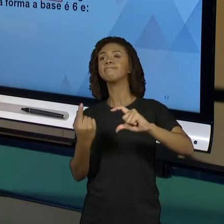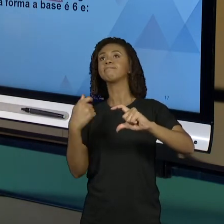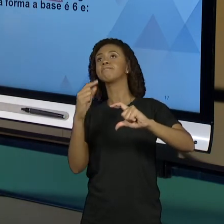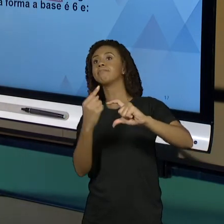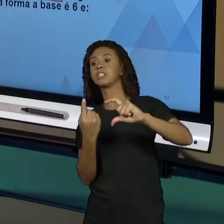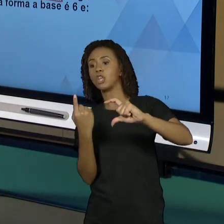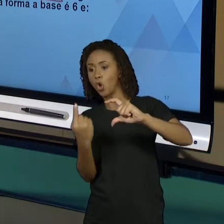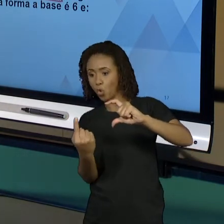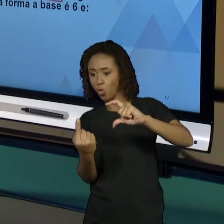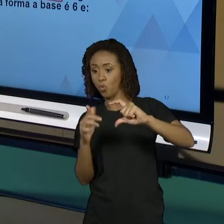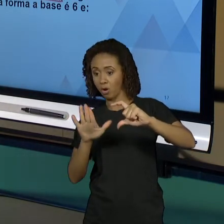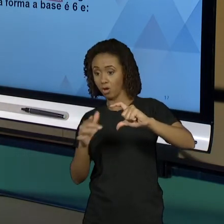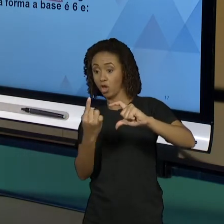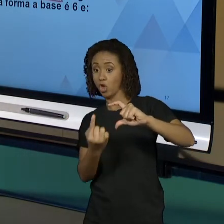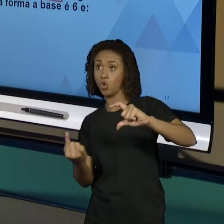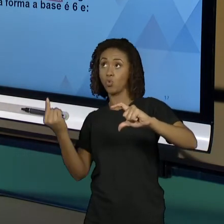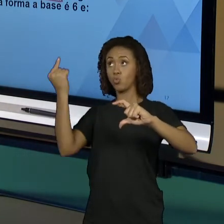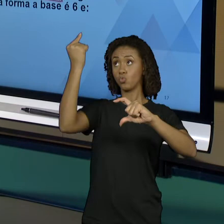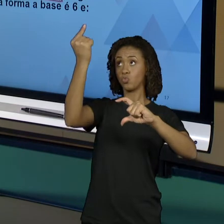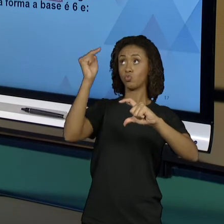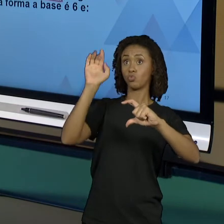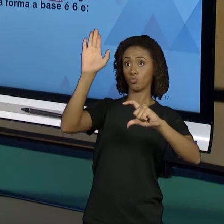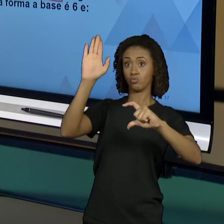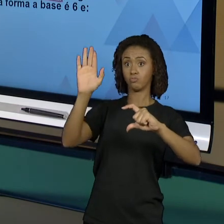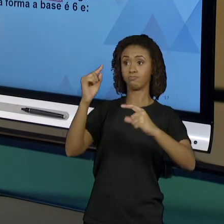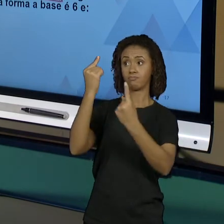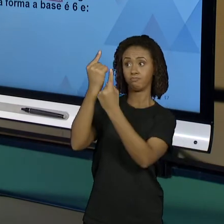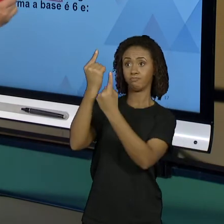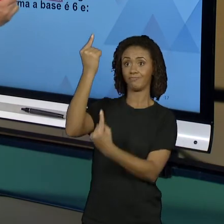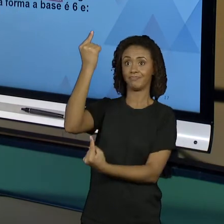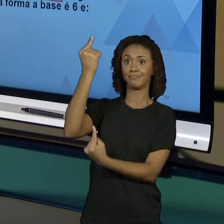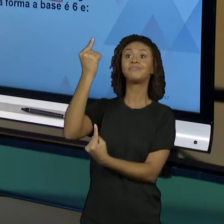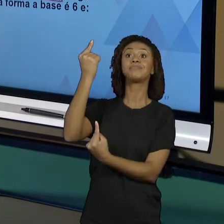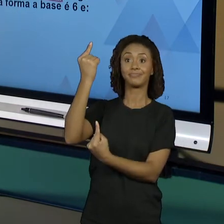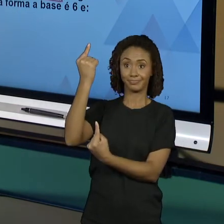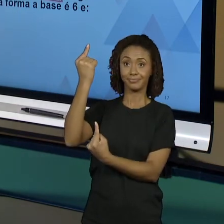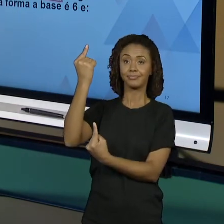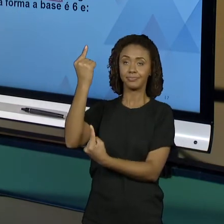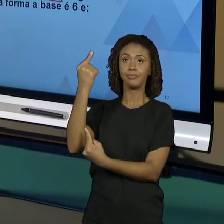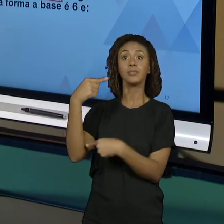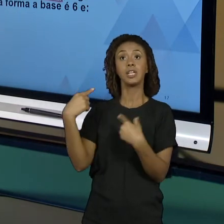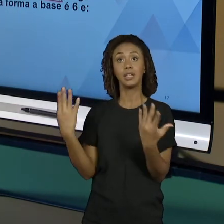igualdade né eu tenho que B mais 2 ele é igual a 7